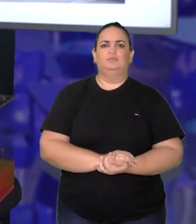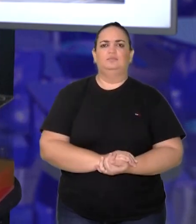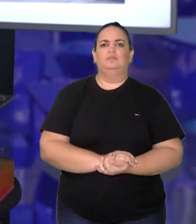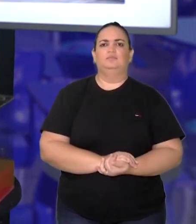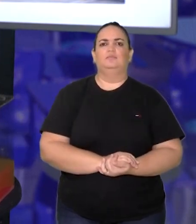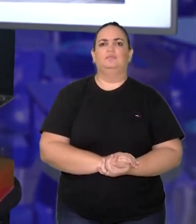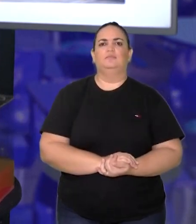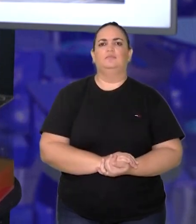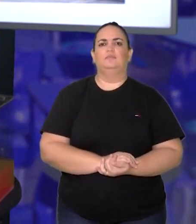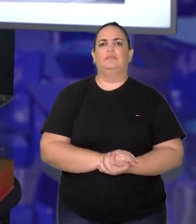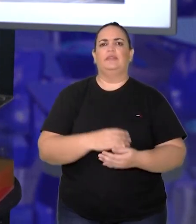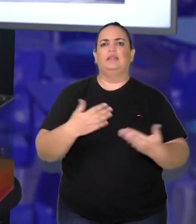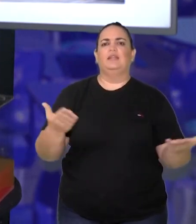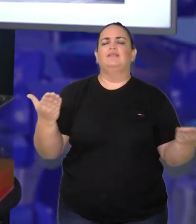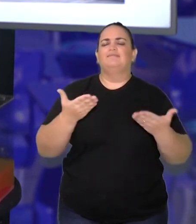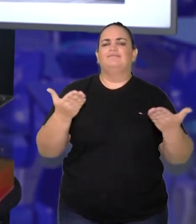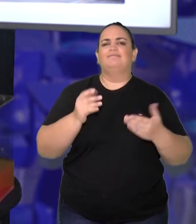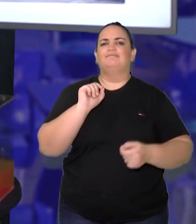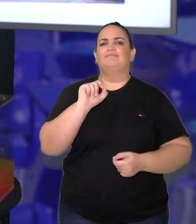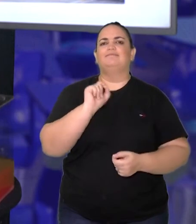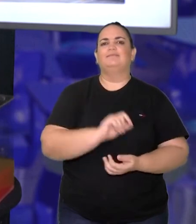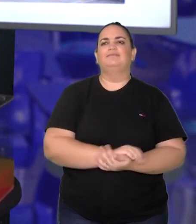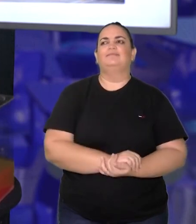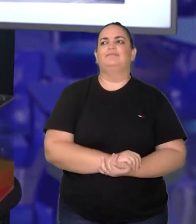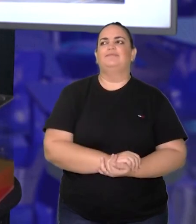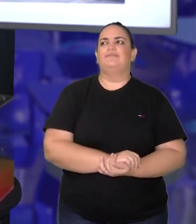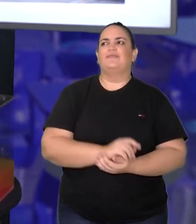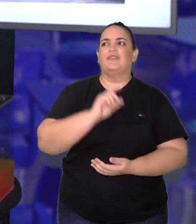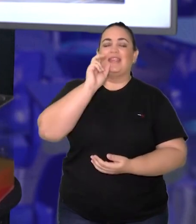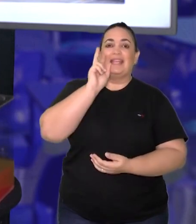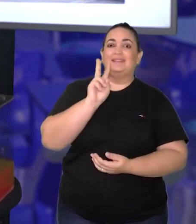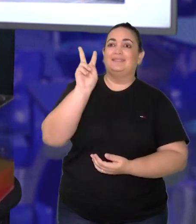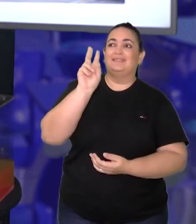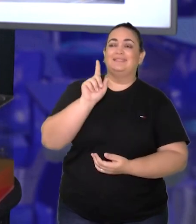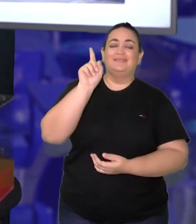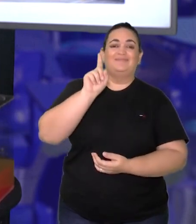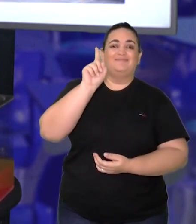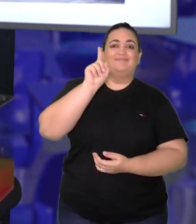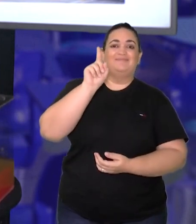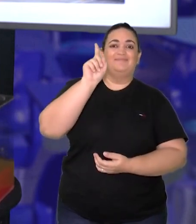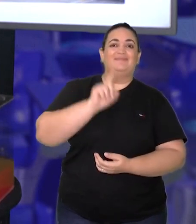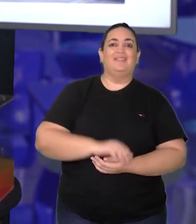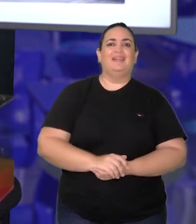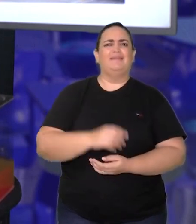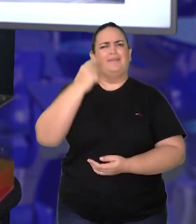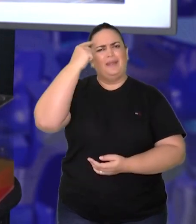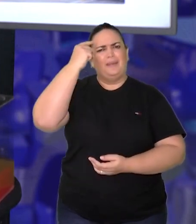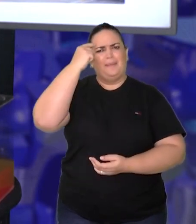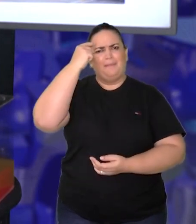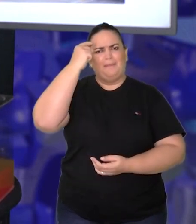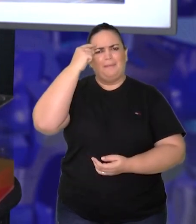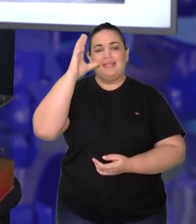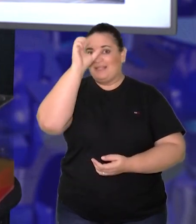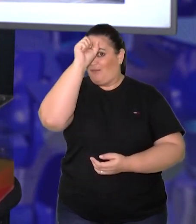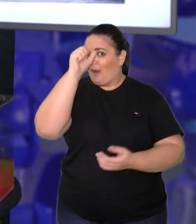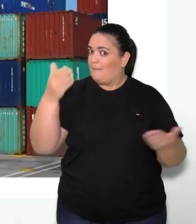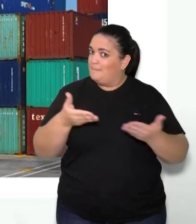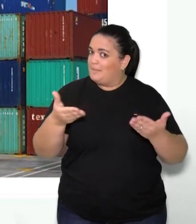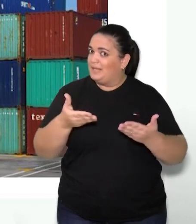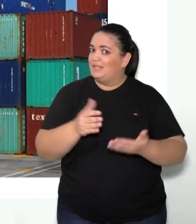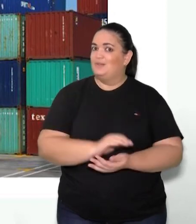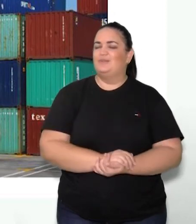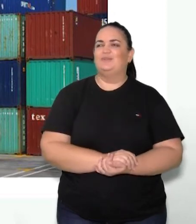E agora a gente deixa essa situação para vocês tentarem colocar em prática o que aprenderam hoje, tá?